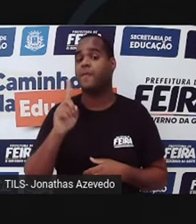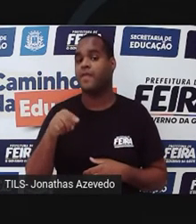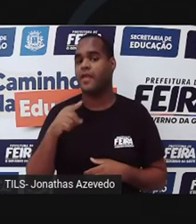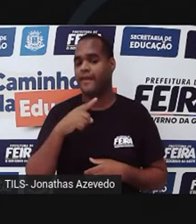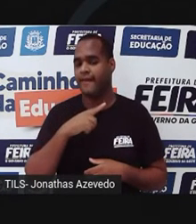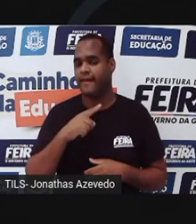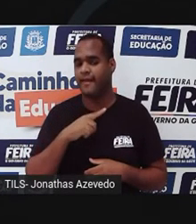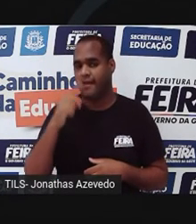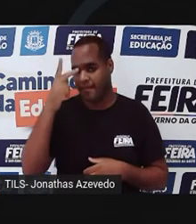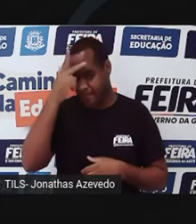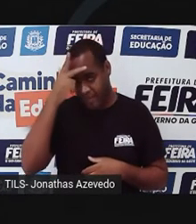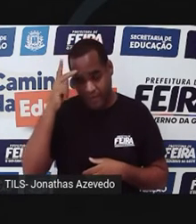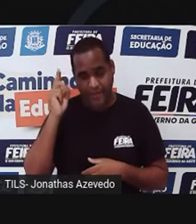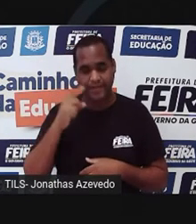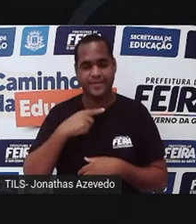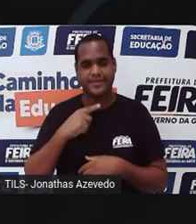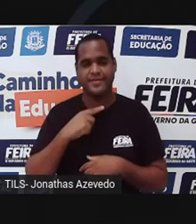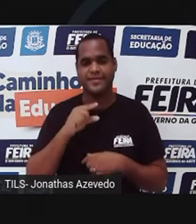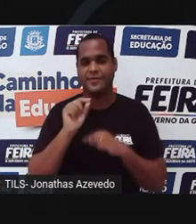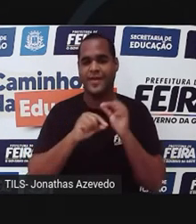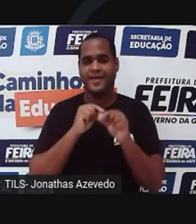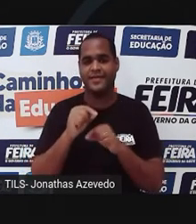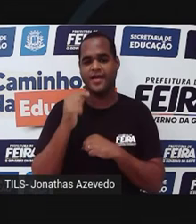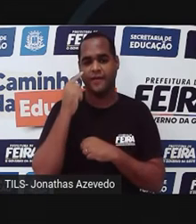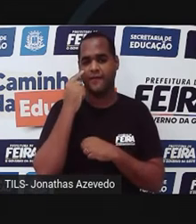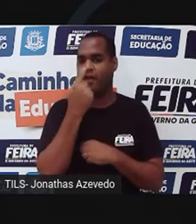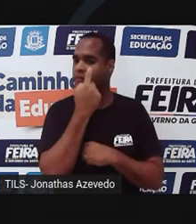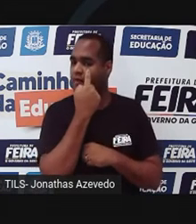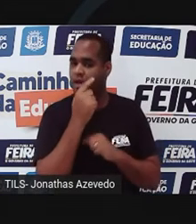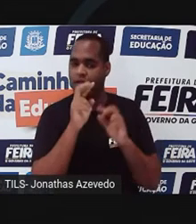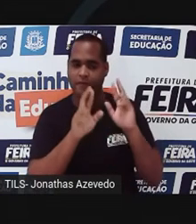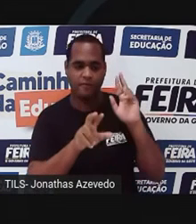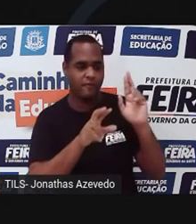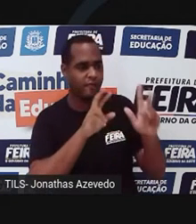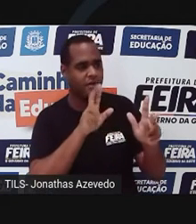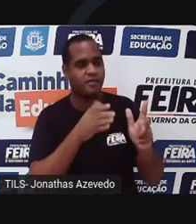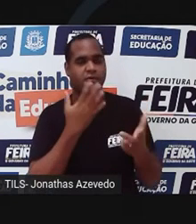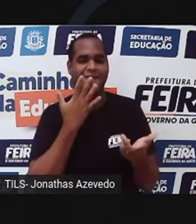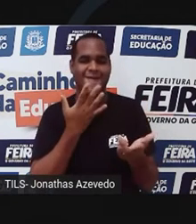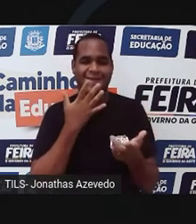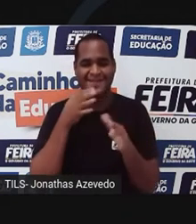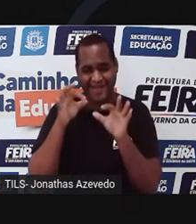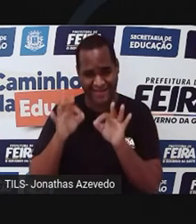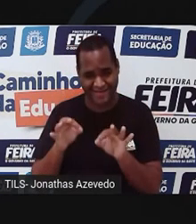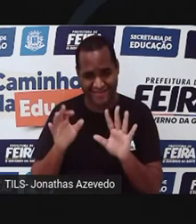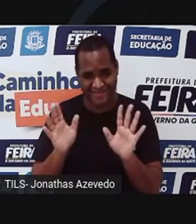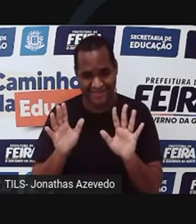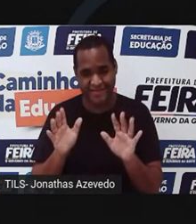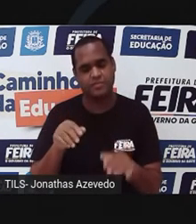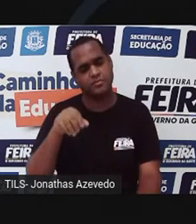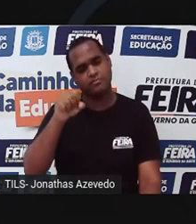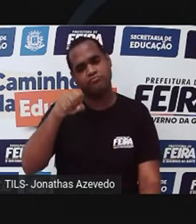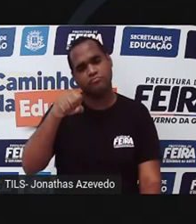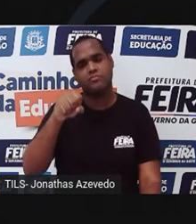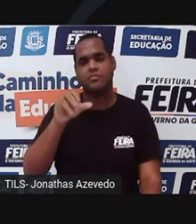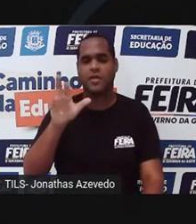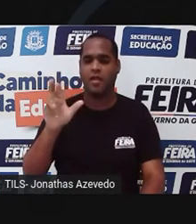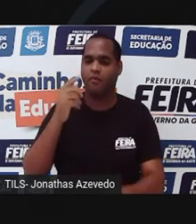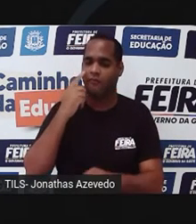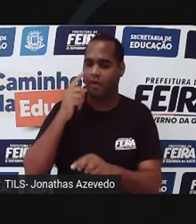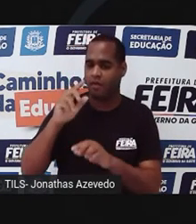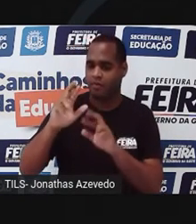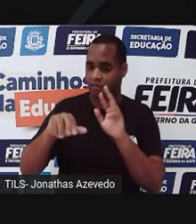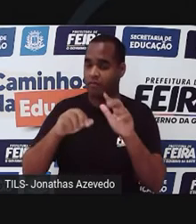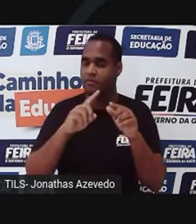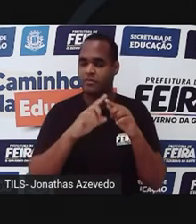aos daltonicos como sendo aquelas pessoas que não conseguem diferenciar as cores. É correto falar isso? Sim, dependendo do